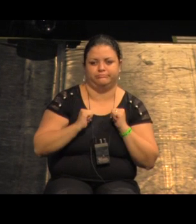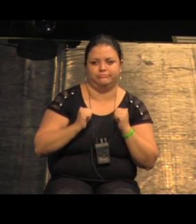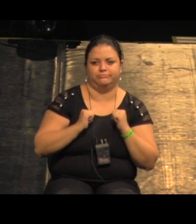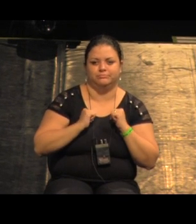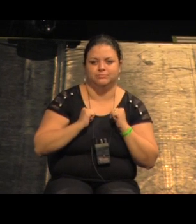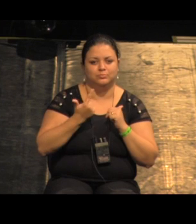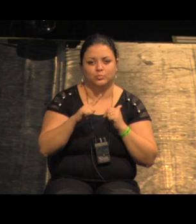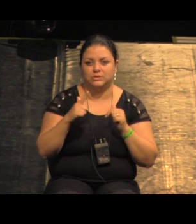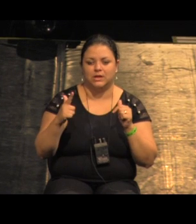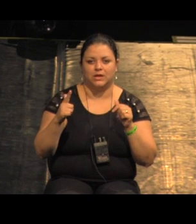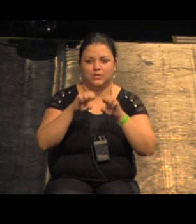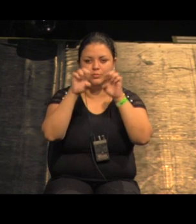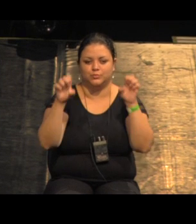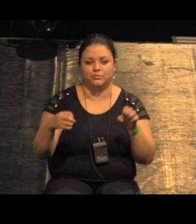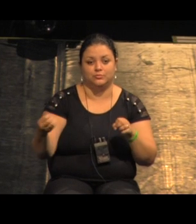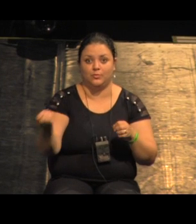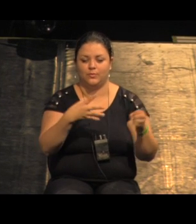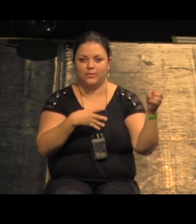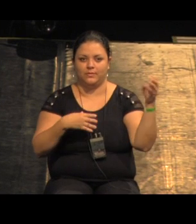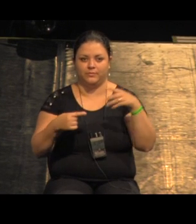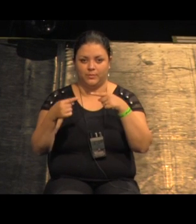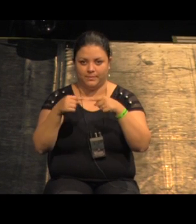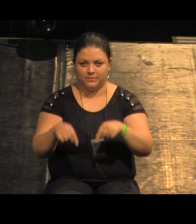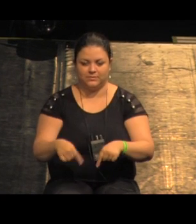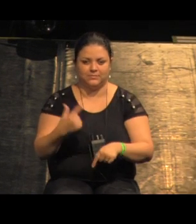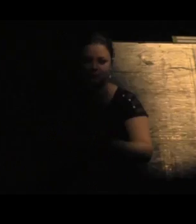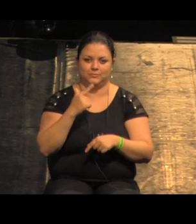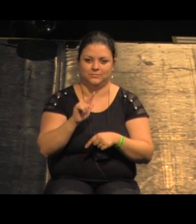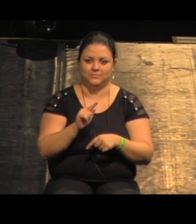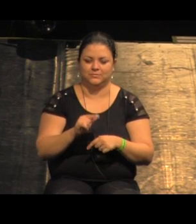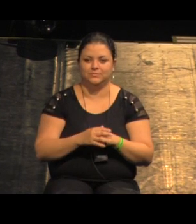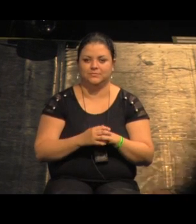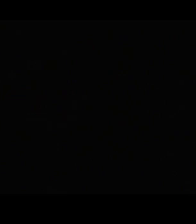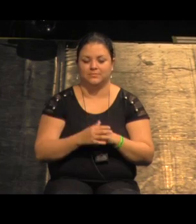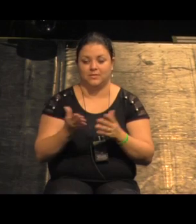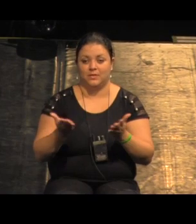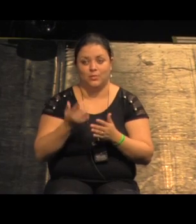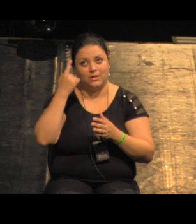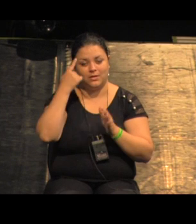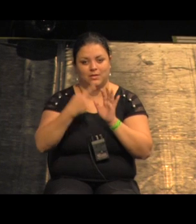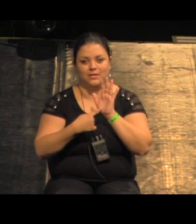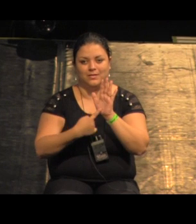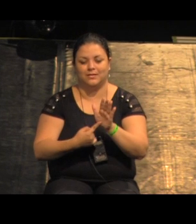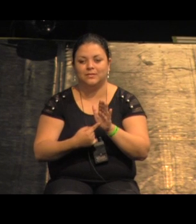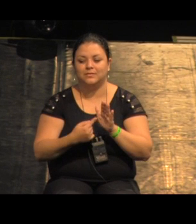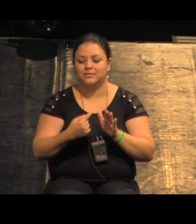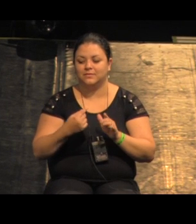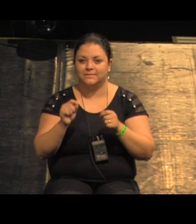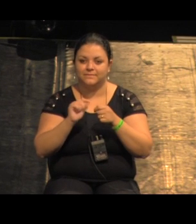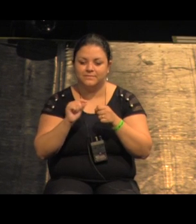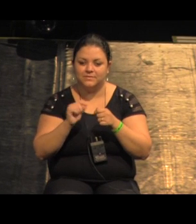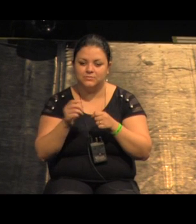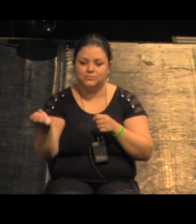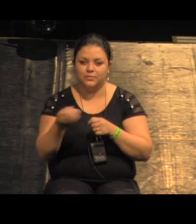certamente não tinha as estruturas contemporâneas exigidas por essas atividades mais criativas então a ideia era que isso aqui também fosse um